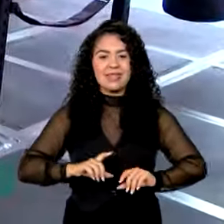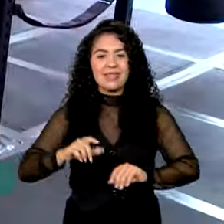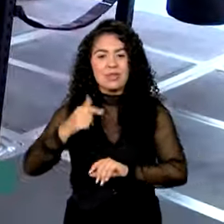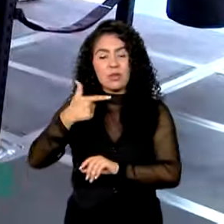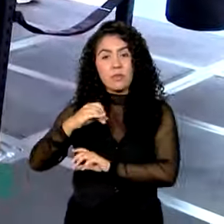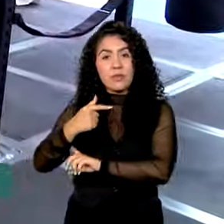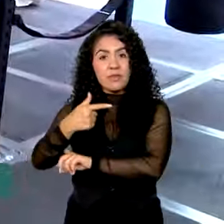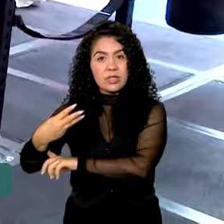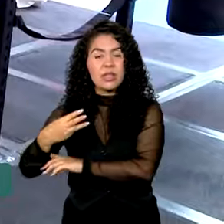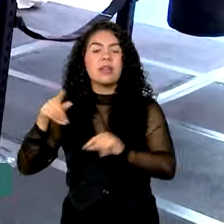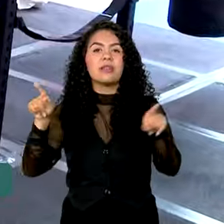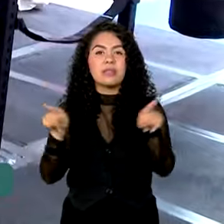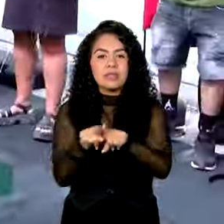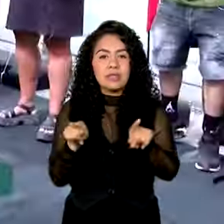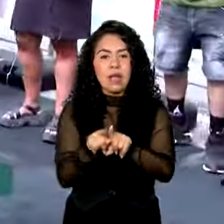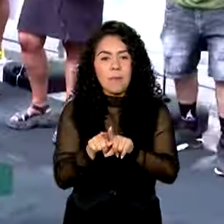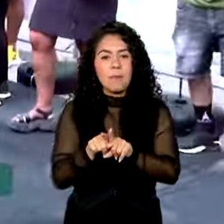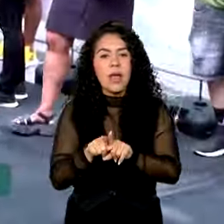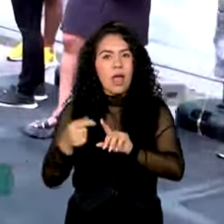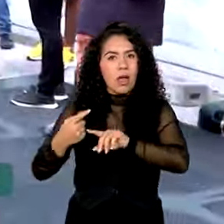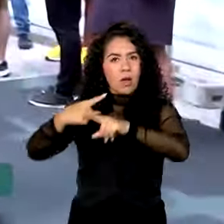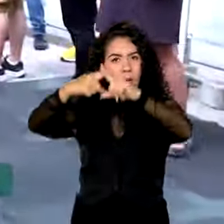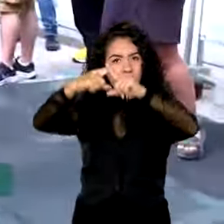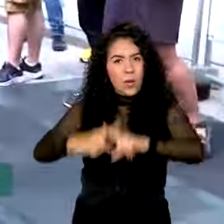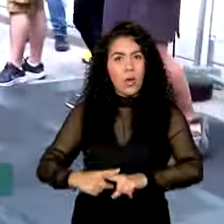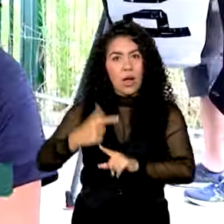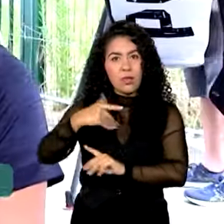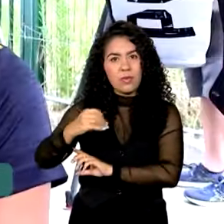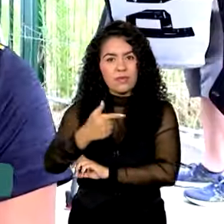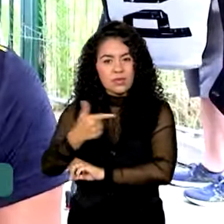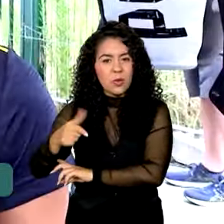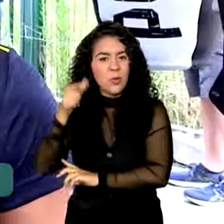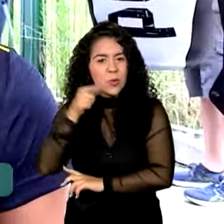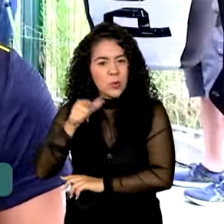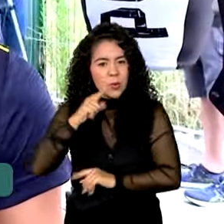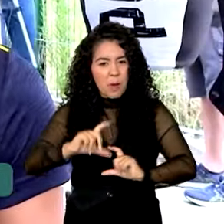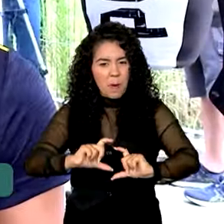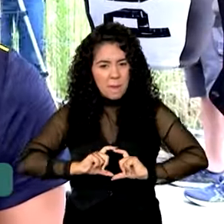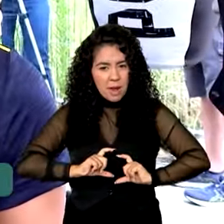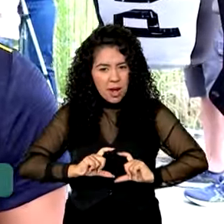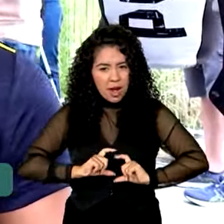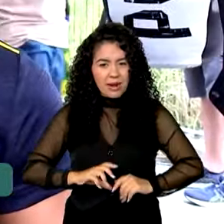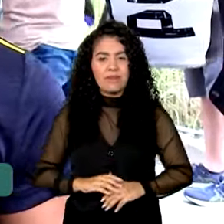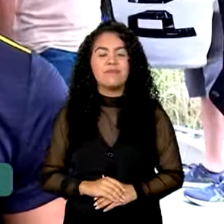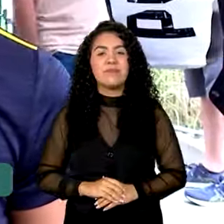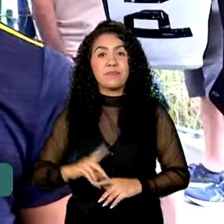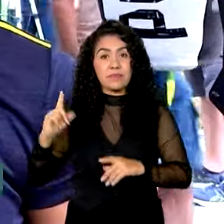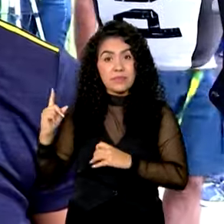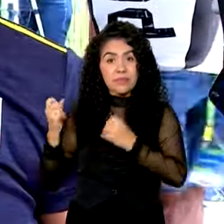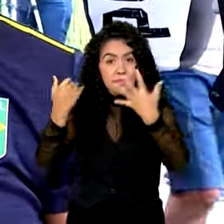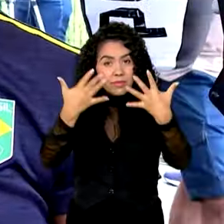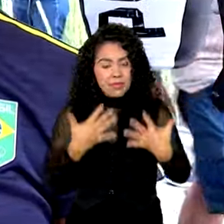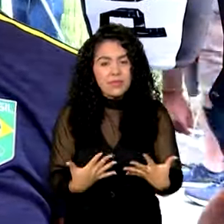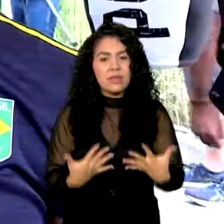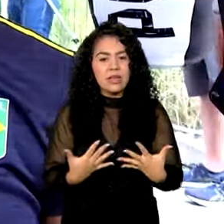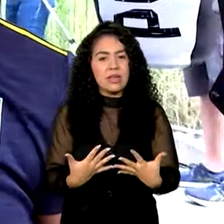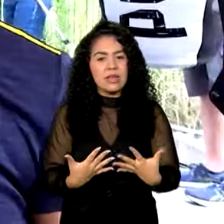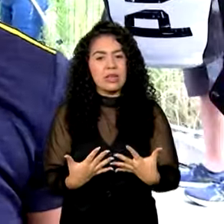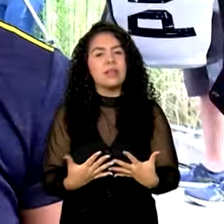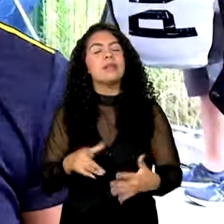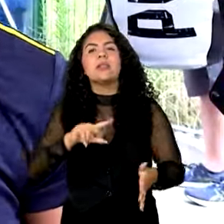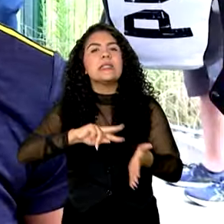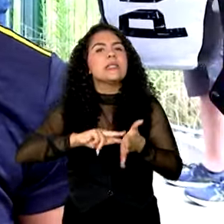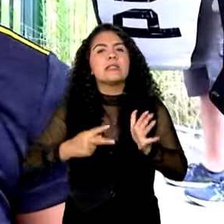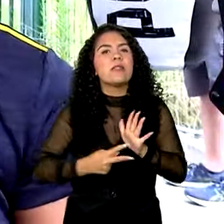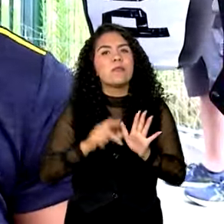Jogos Sul-Americanos de Assunção em 2022. Isso só vem a reforçar a nossa